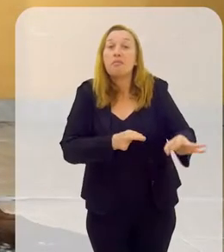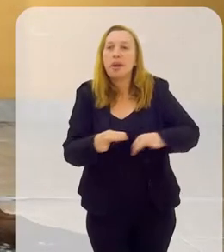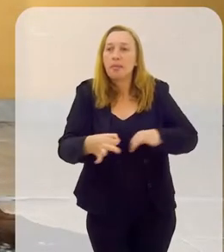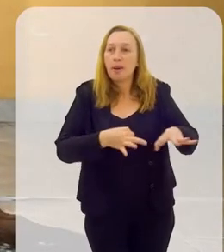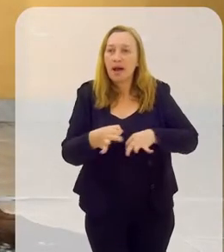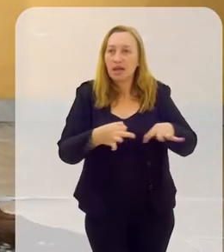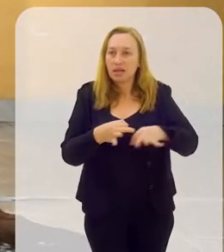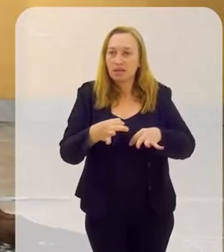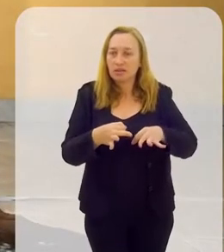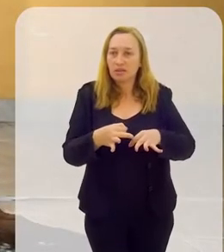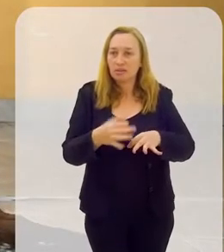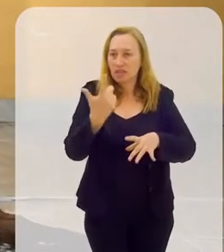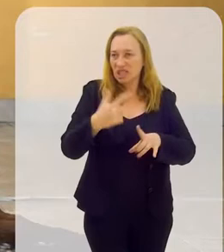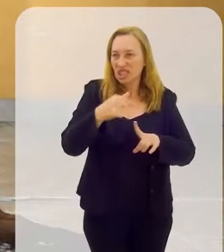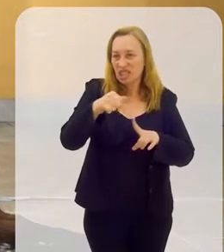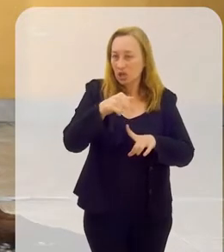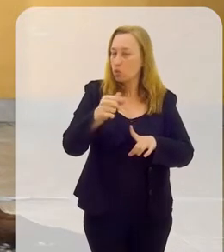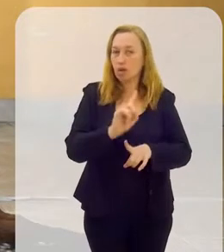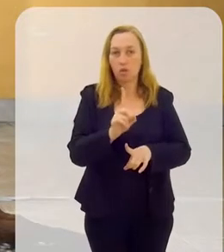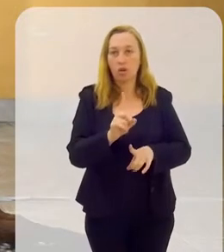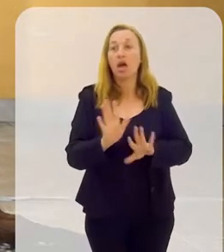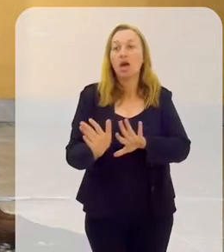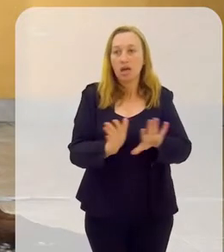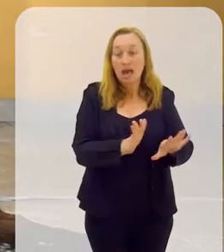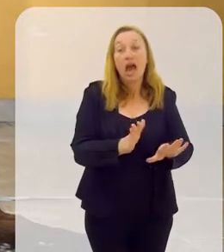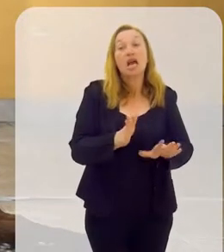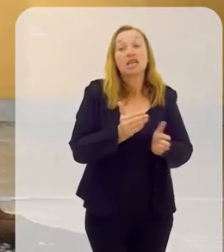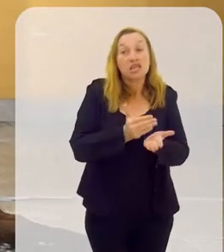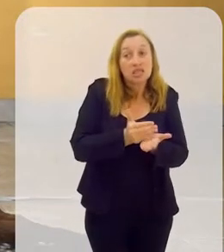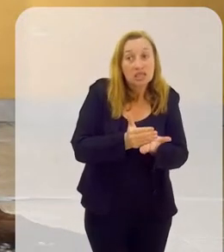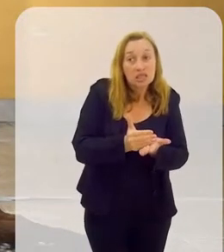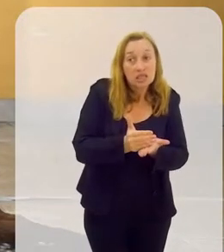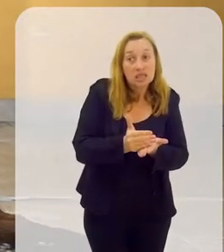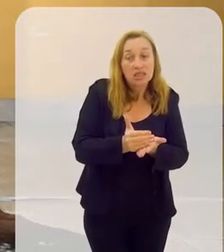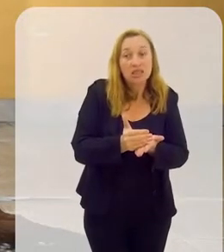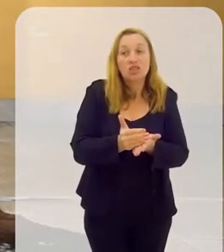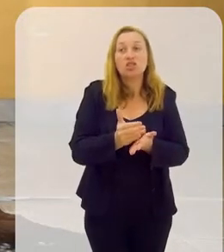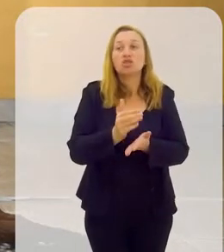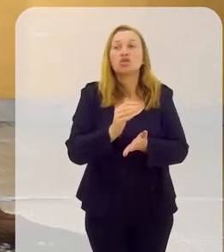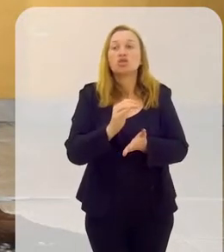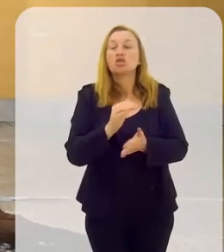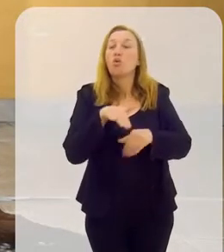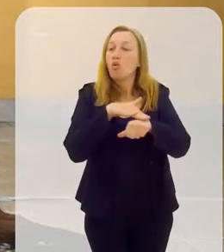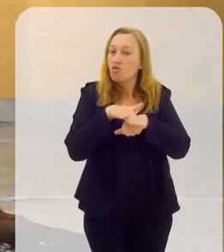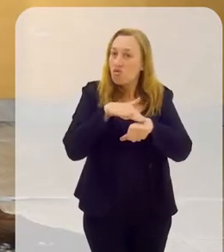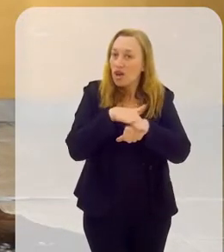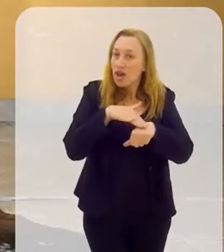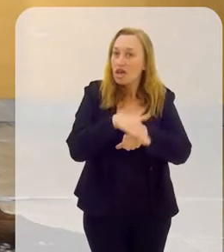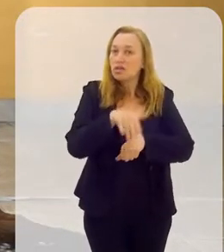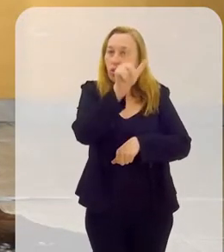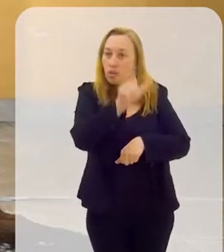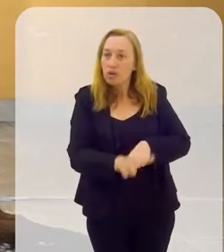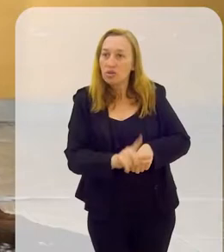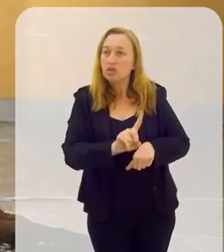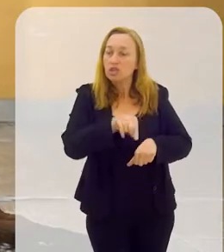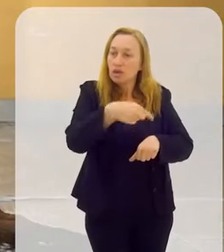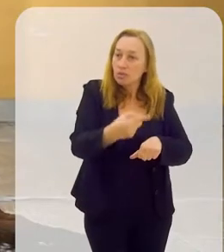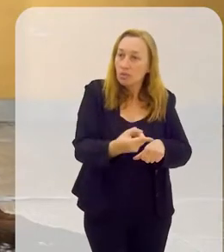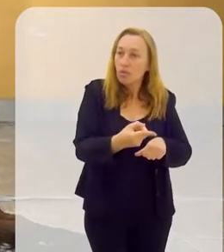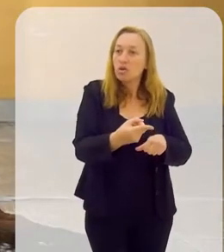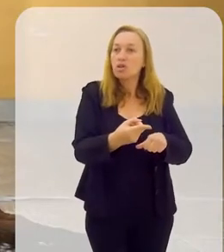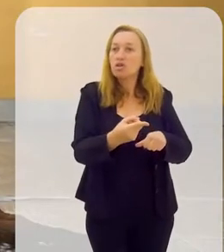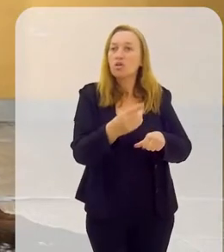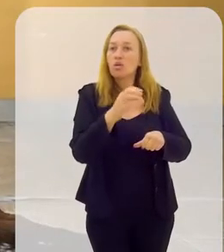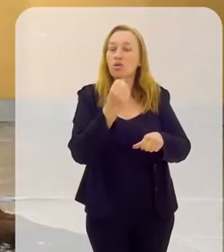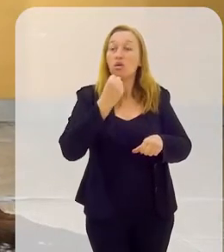está se preparando para fazer santo, não vai entrar para fazer santo, dali a gente pega, joga, conversa aquela pessoa e dali a gente